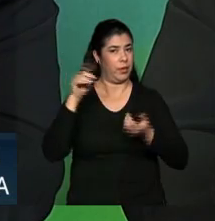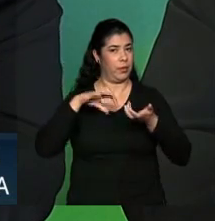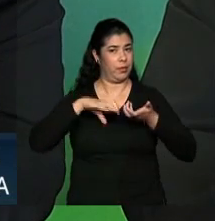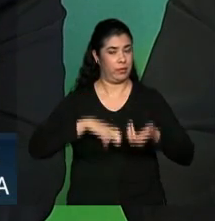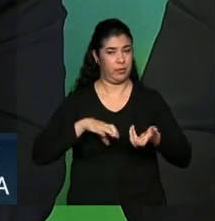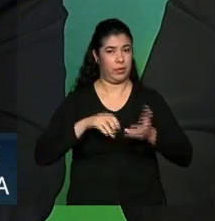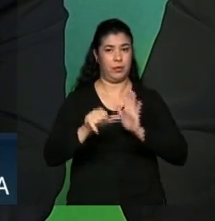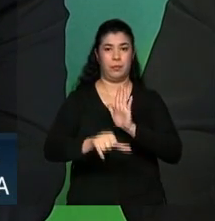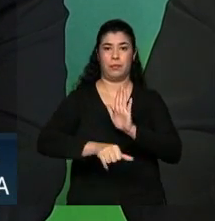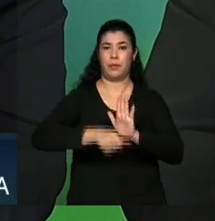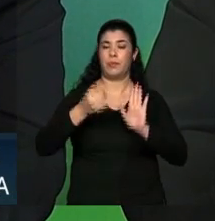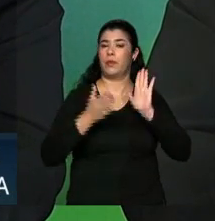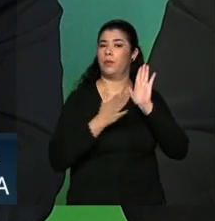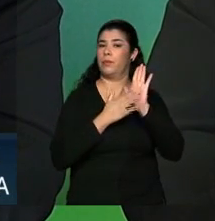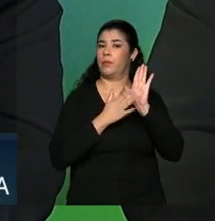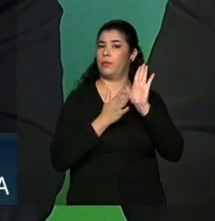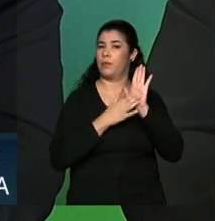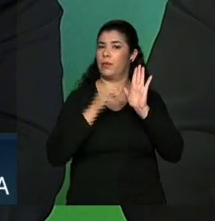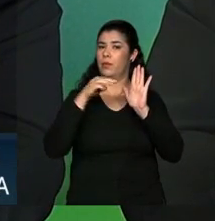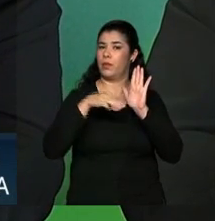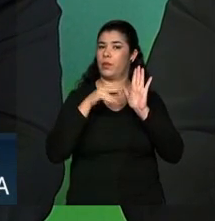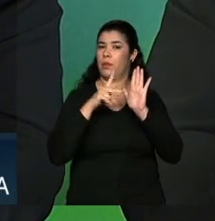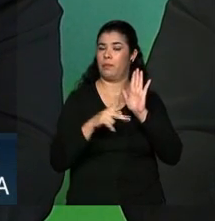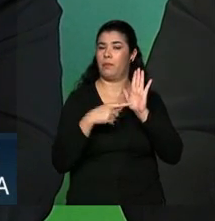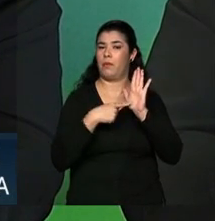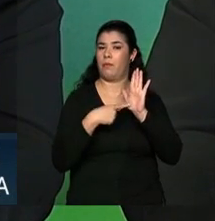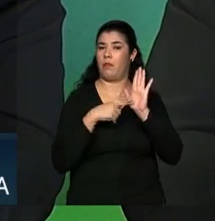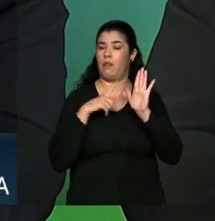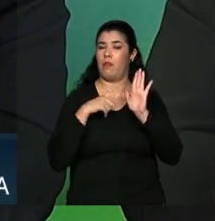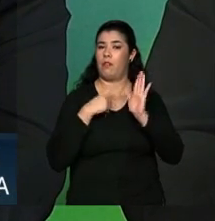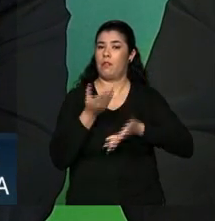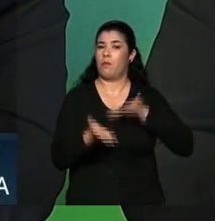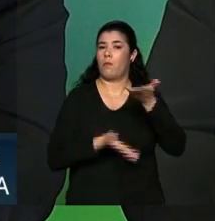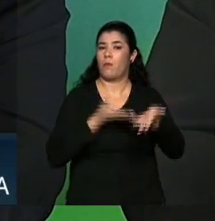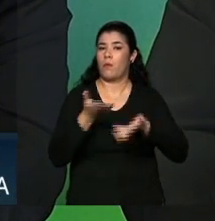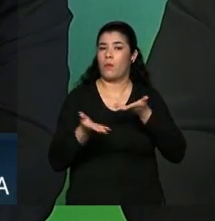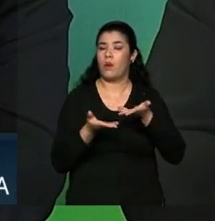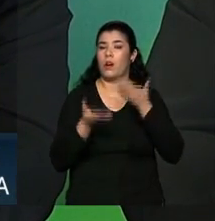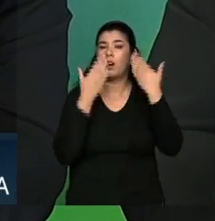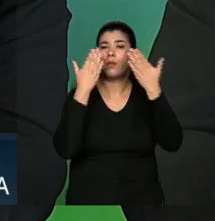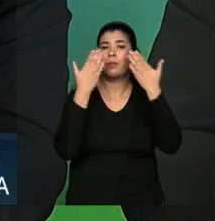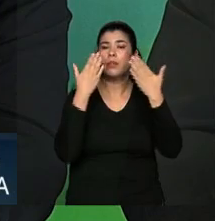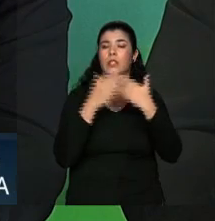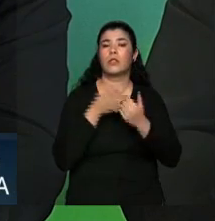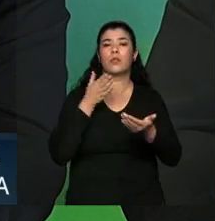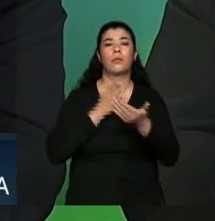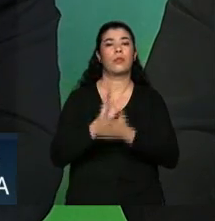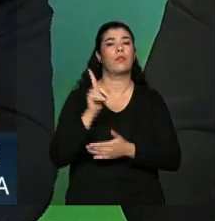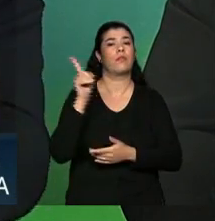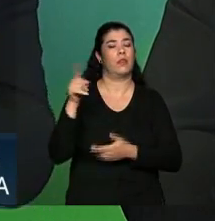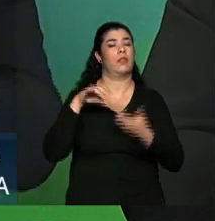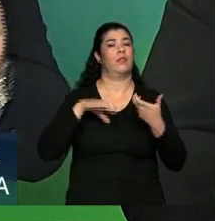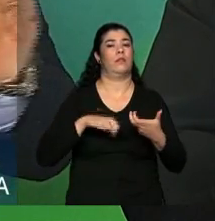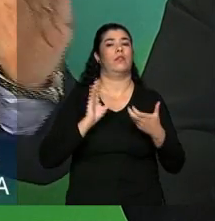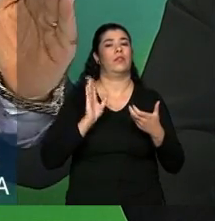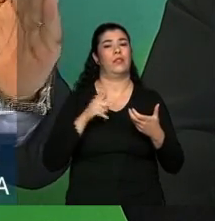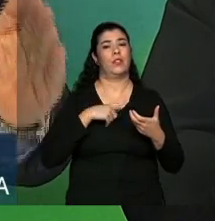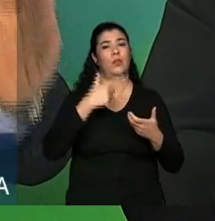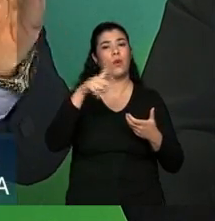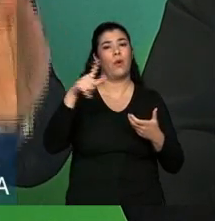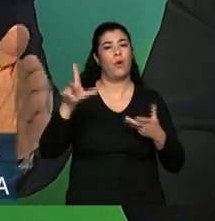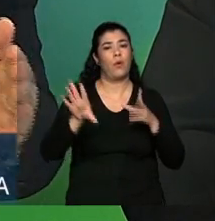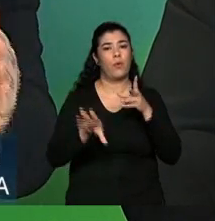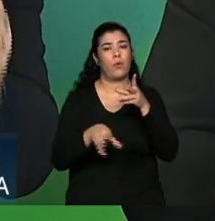esta proposta, essa nova MP, tem uma relação muito próxima com o que foi aprovado no Congresso Nacional. Claro que são outras